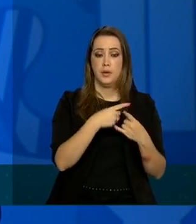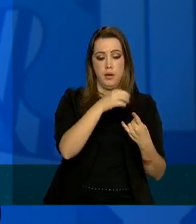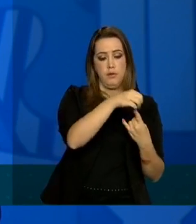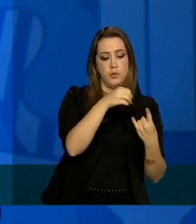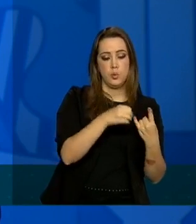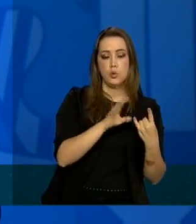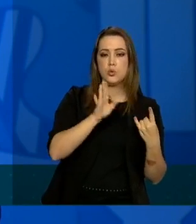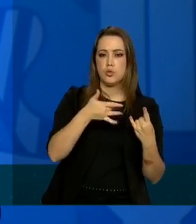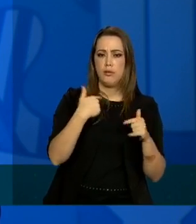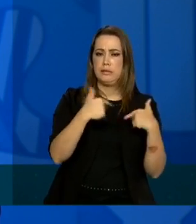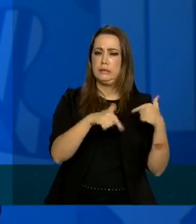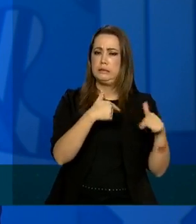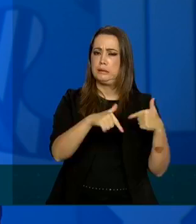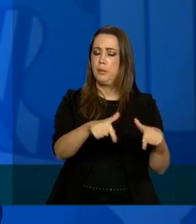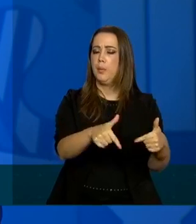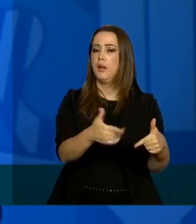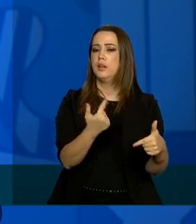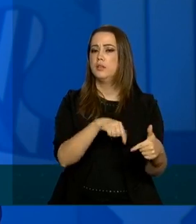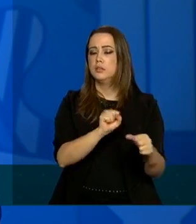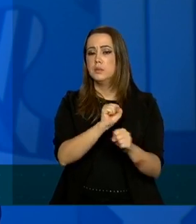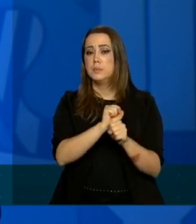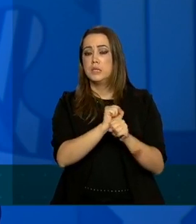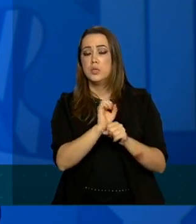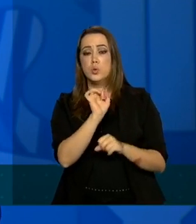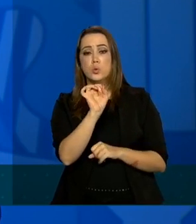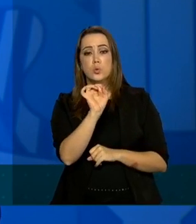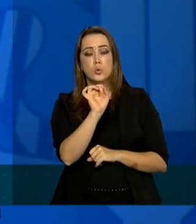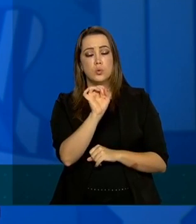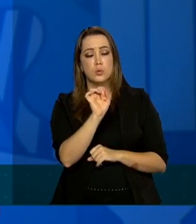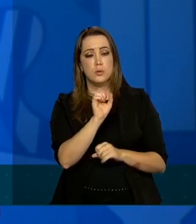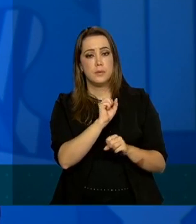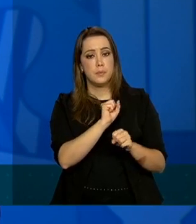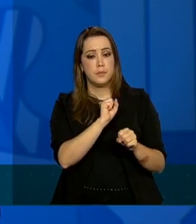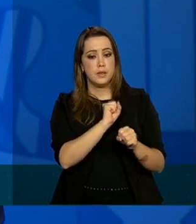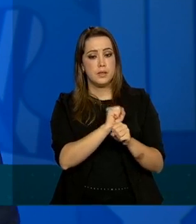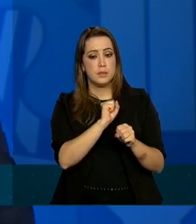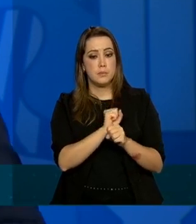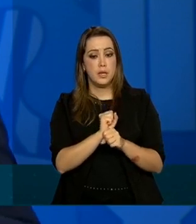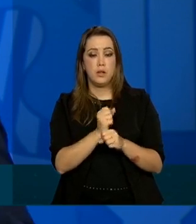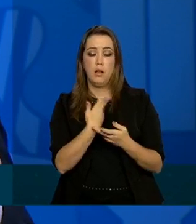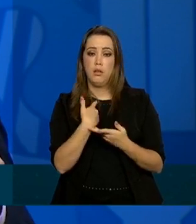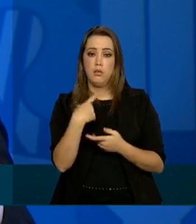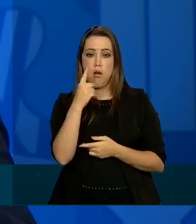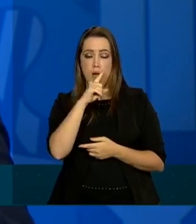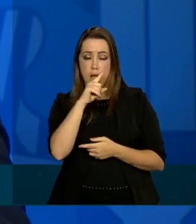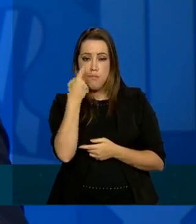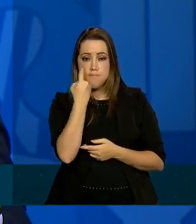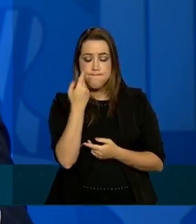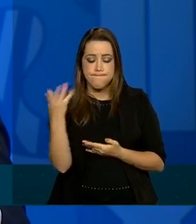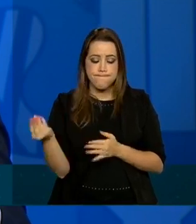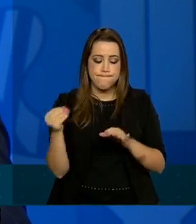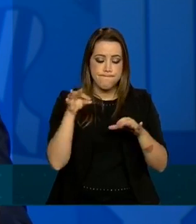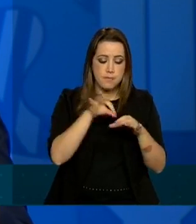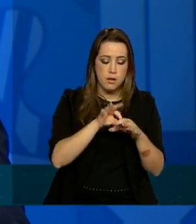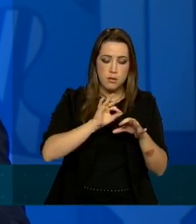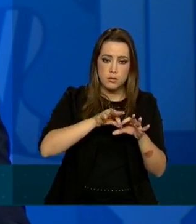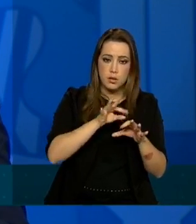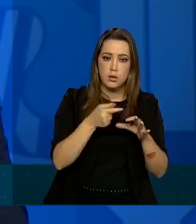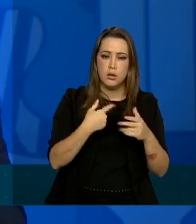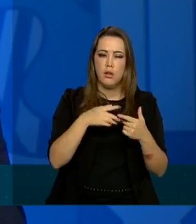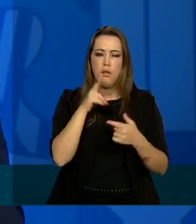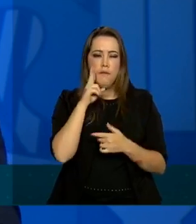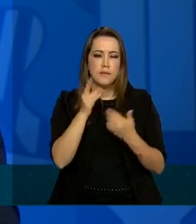em funcionamento aguardando justamente as amostras então inclusive a gente está conseguindo